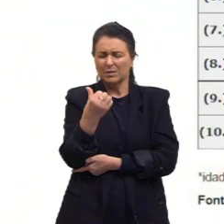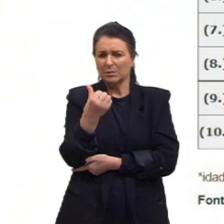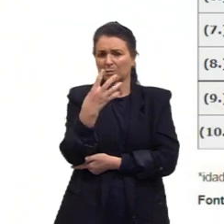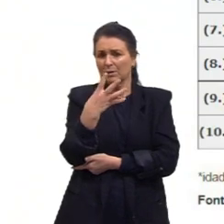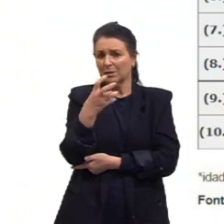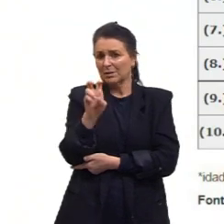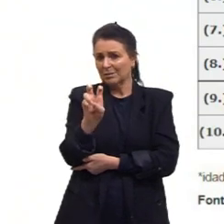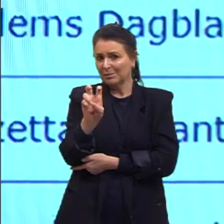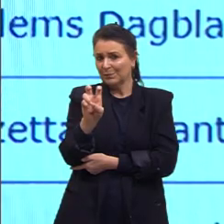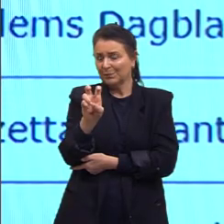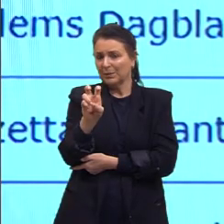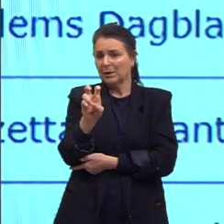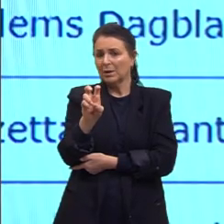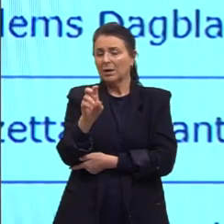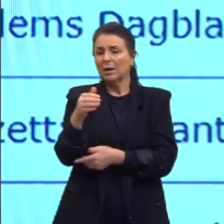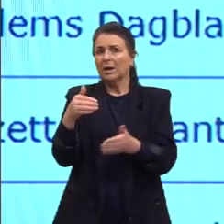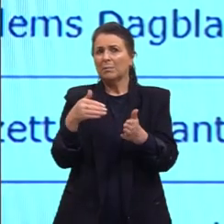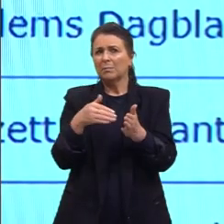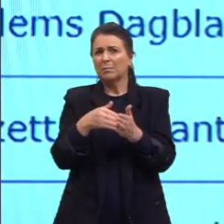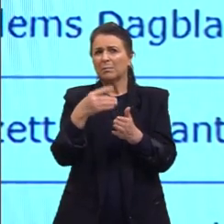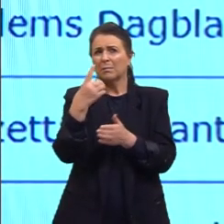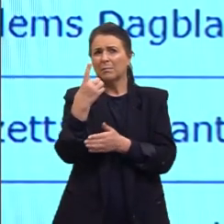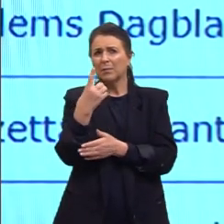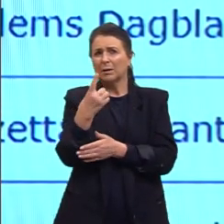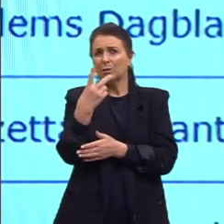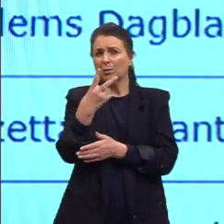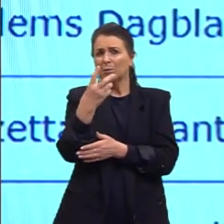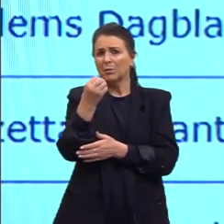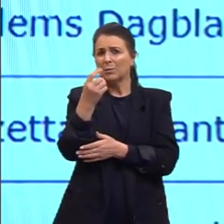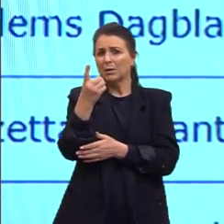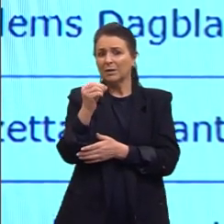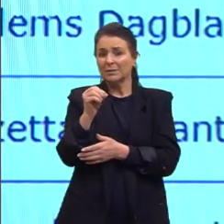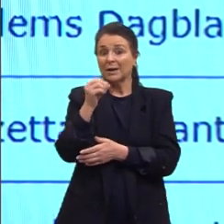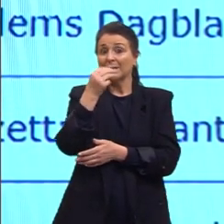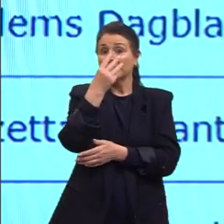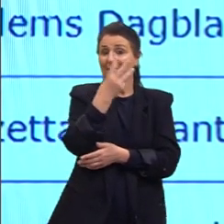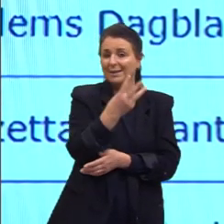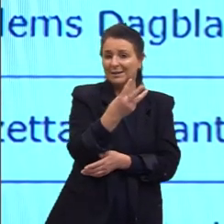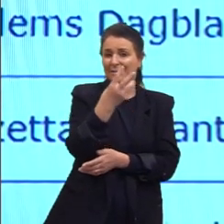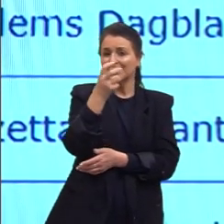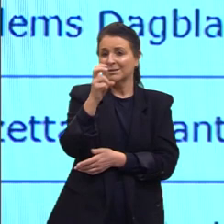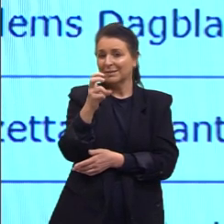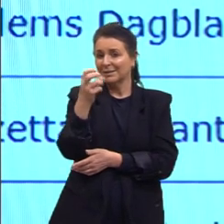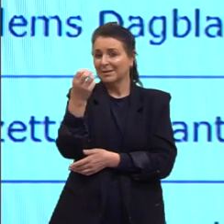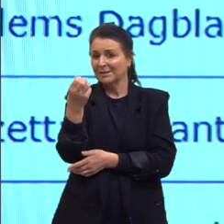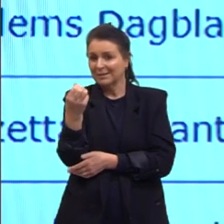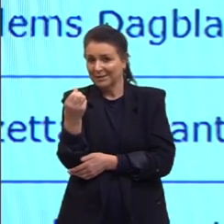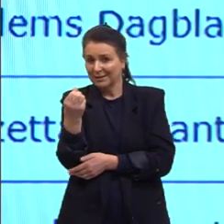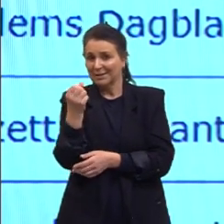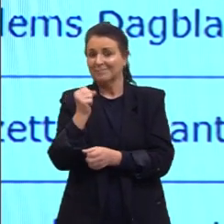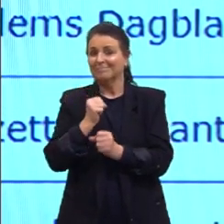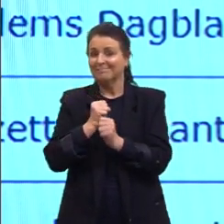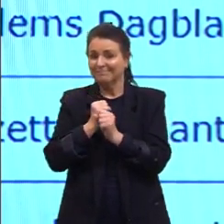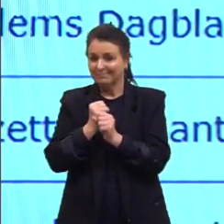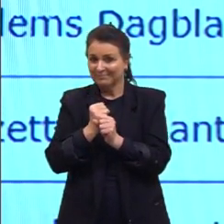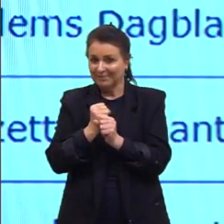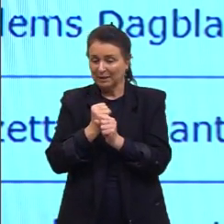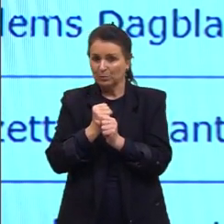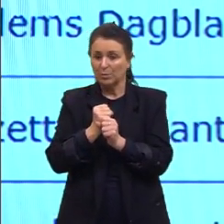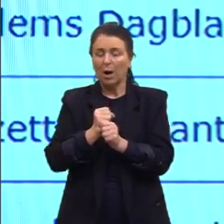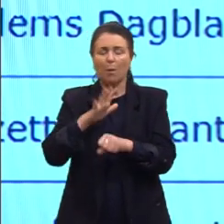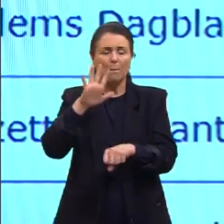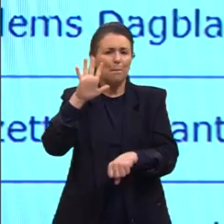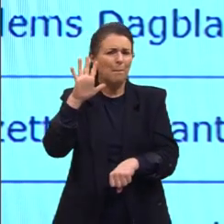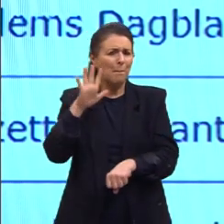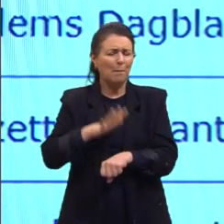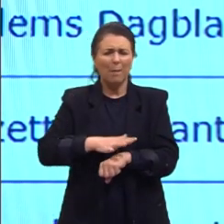então, ele teria aí em 2010, 356 anos. O jornal mais antigo que vem